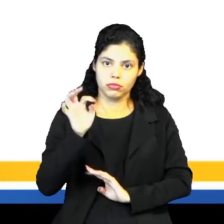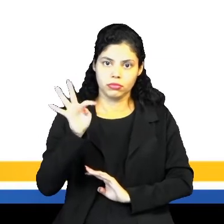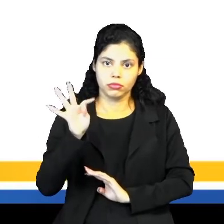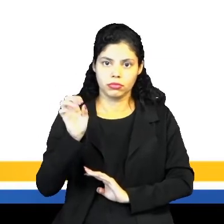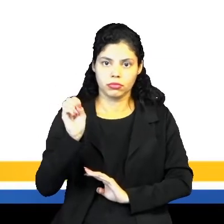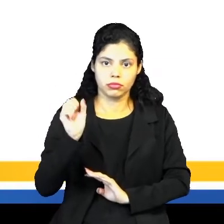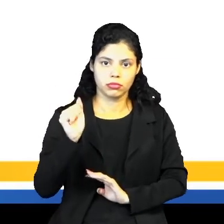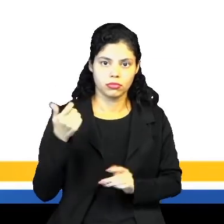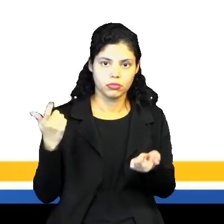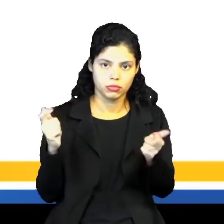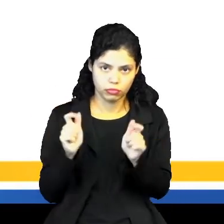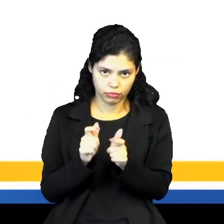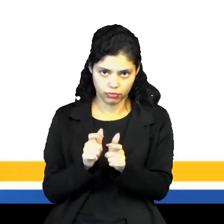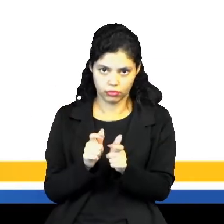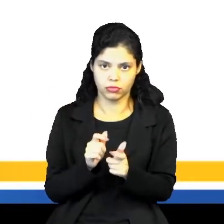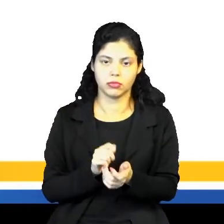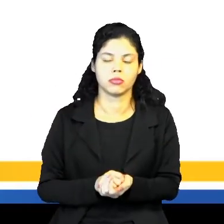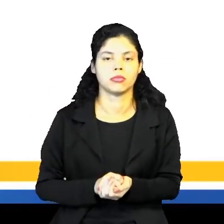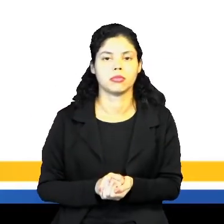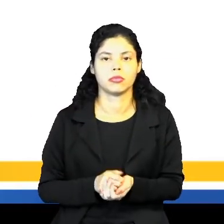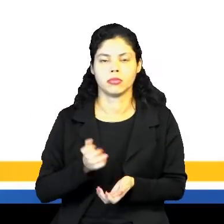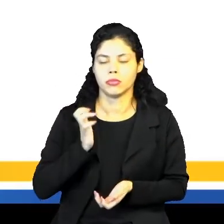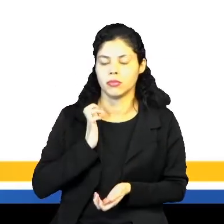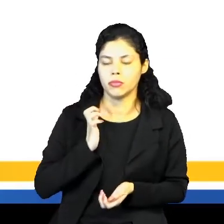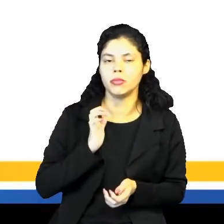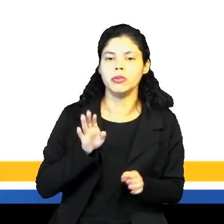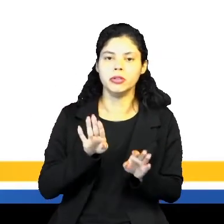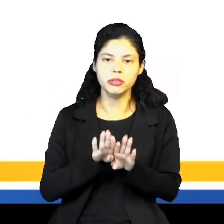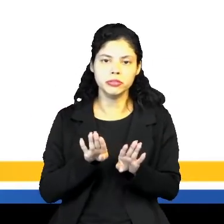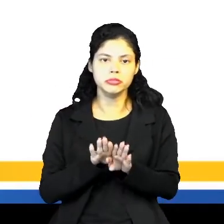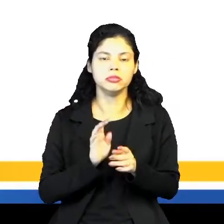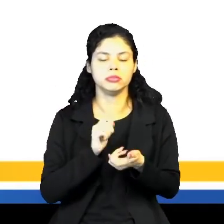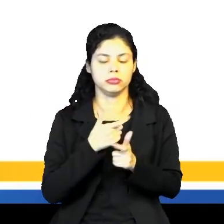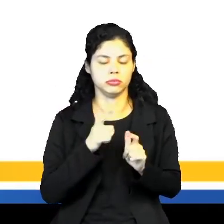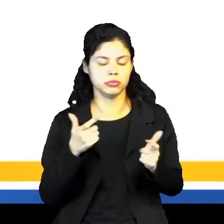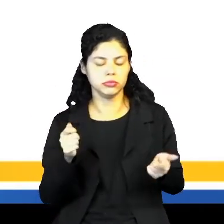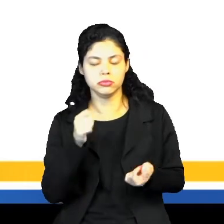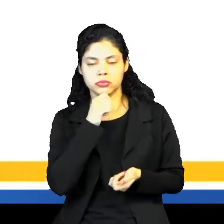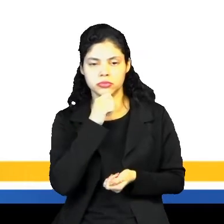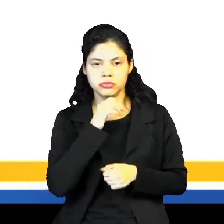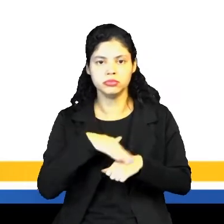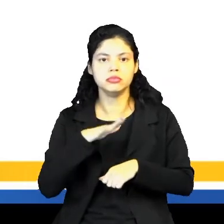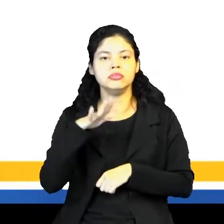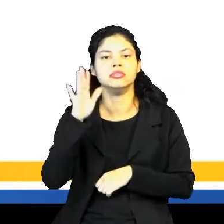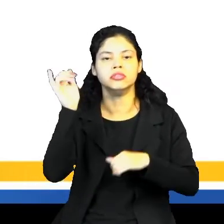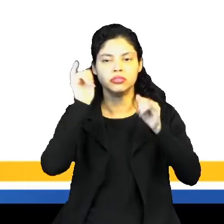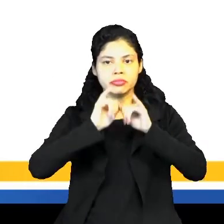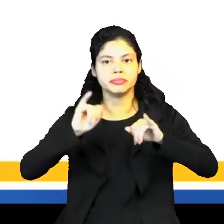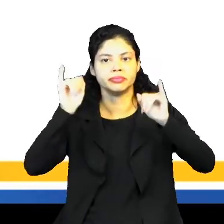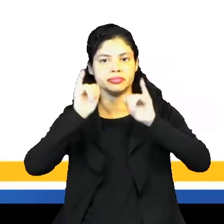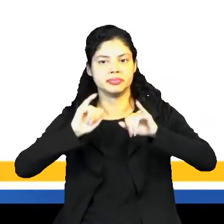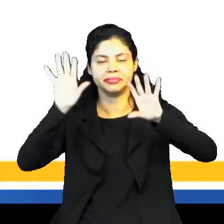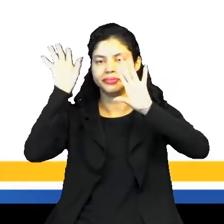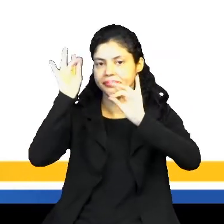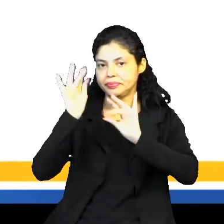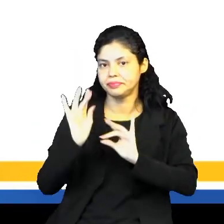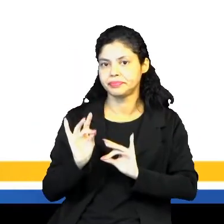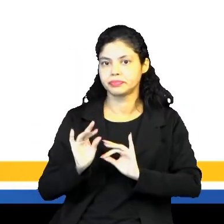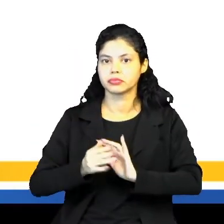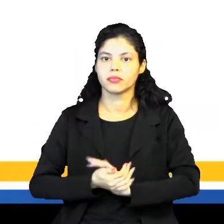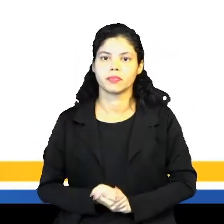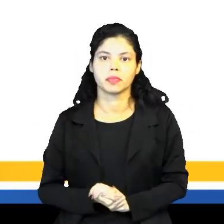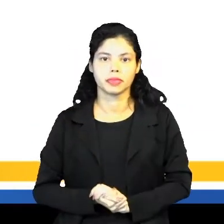os pormenores, que são o enriquecimento ali da informação, né? Na preciosidade de detalhes ali.